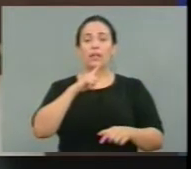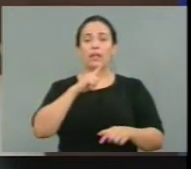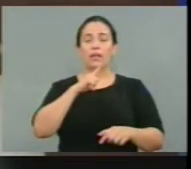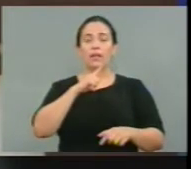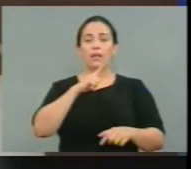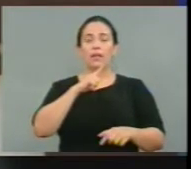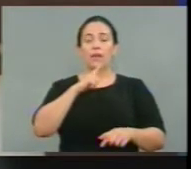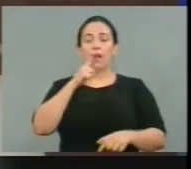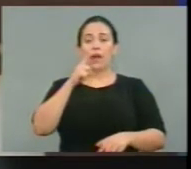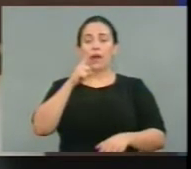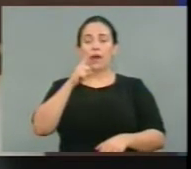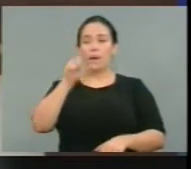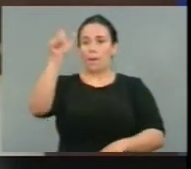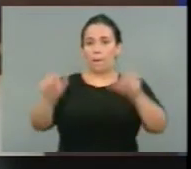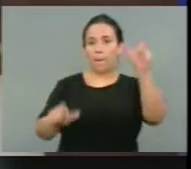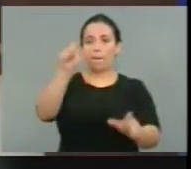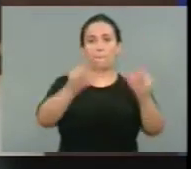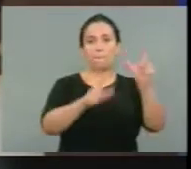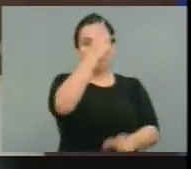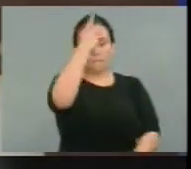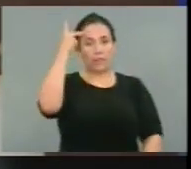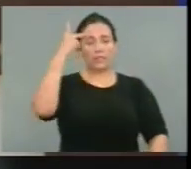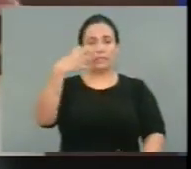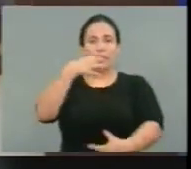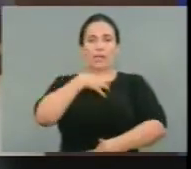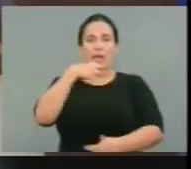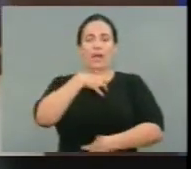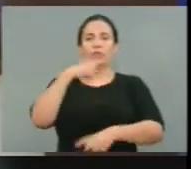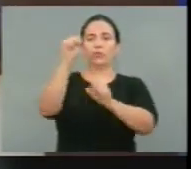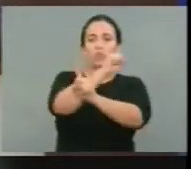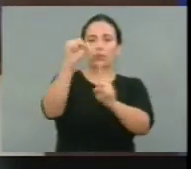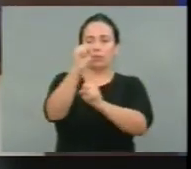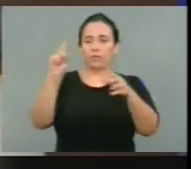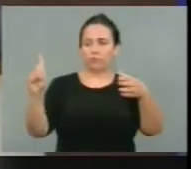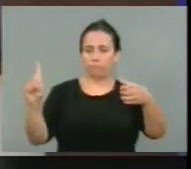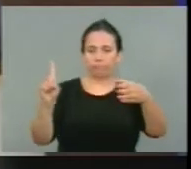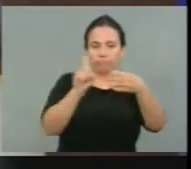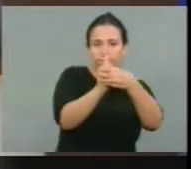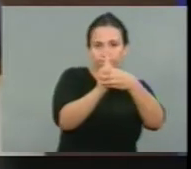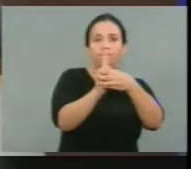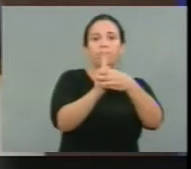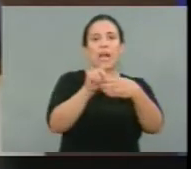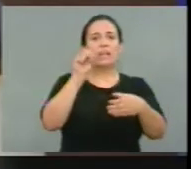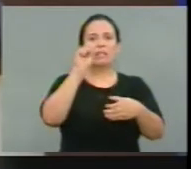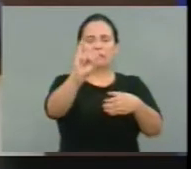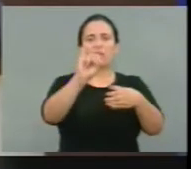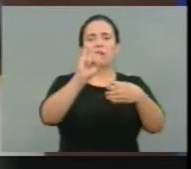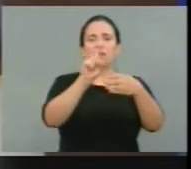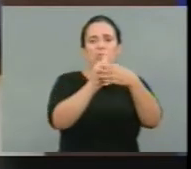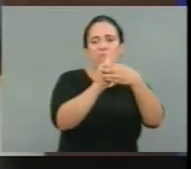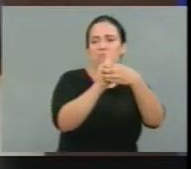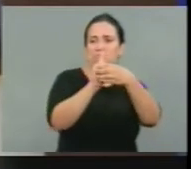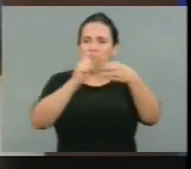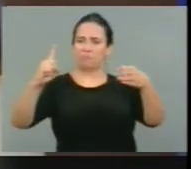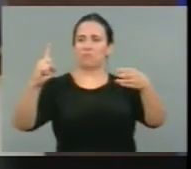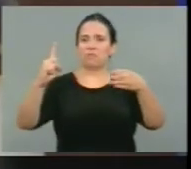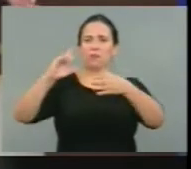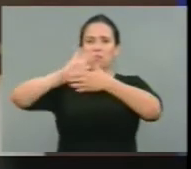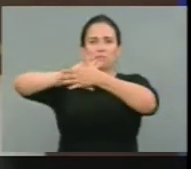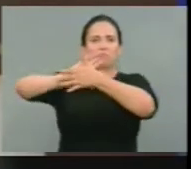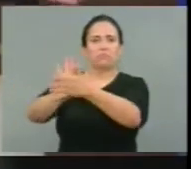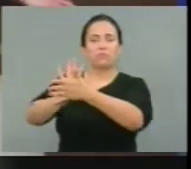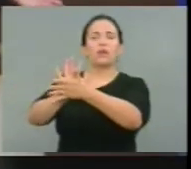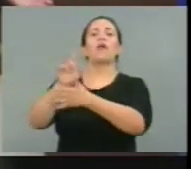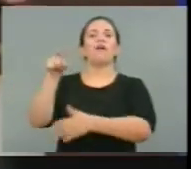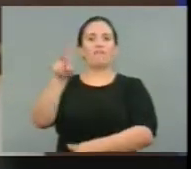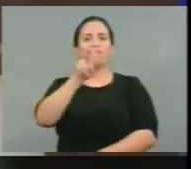sócio-pessoal a que são submetidos aqueles que acabam se envolvendo em ilícitos. Essa